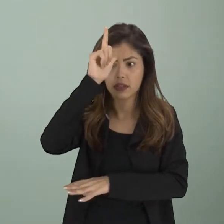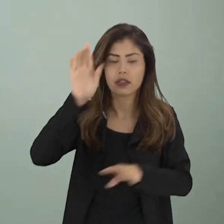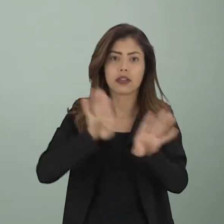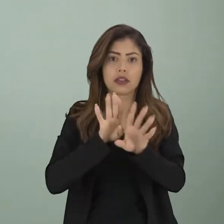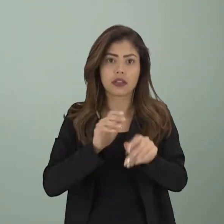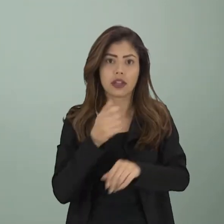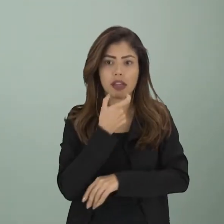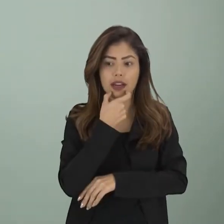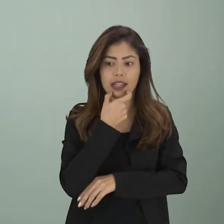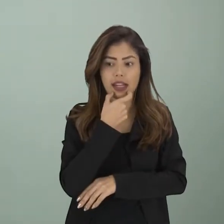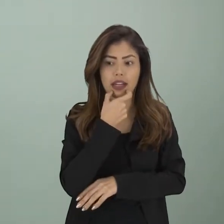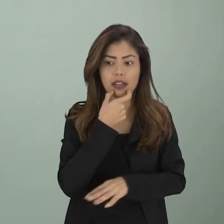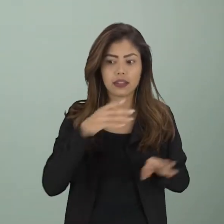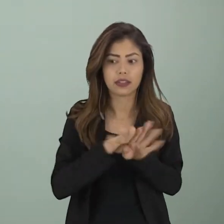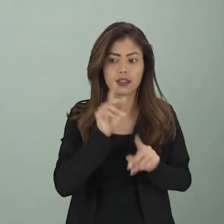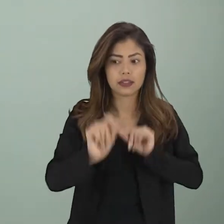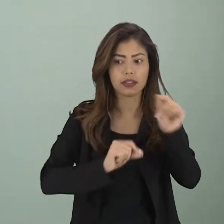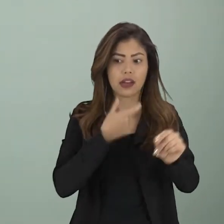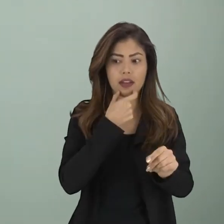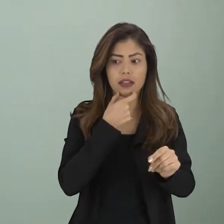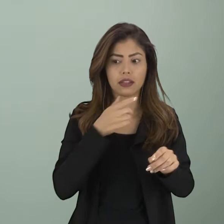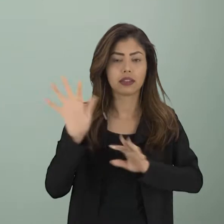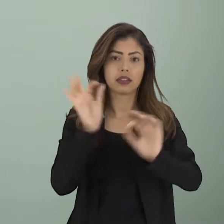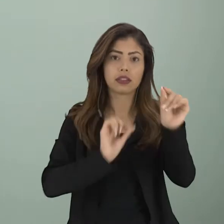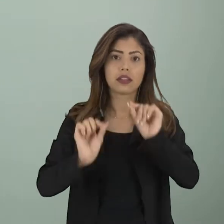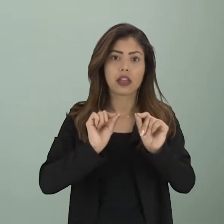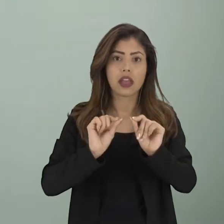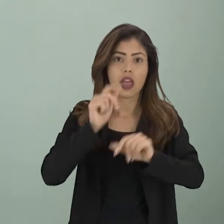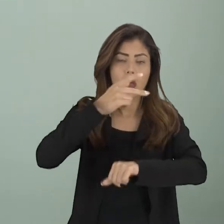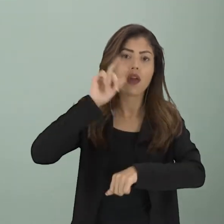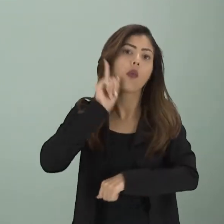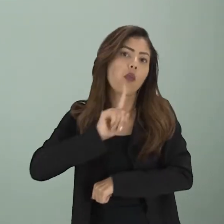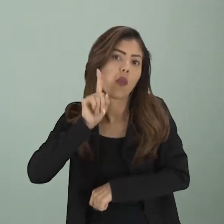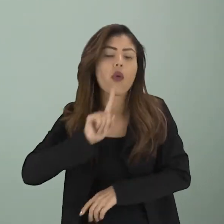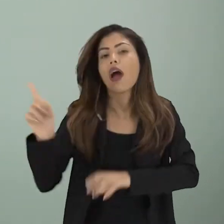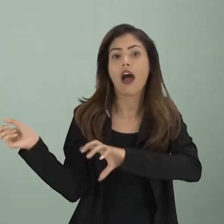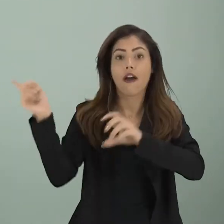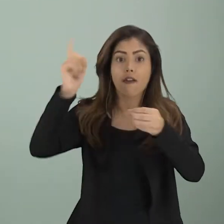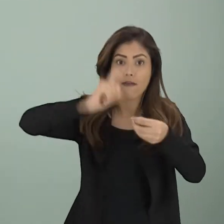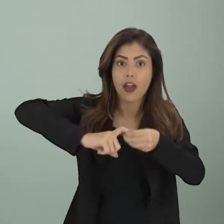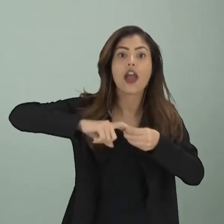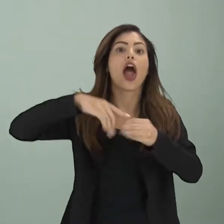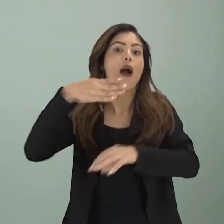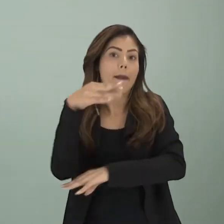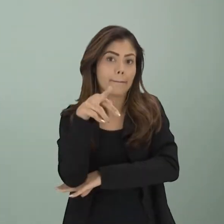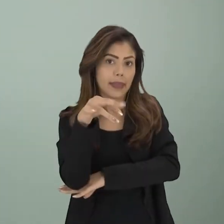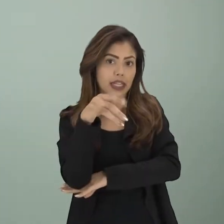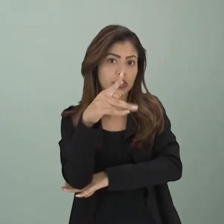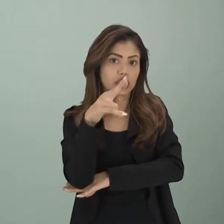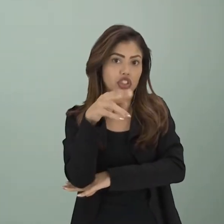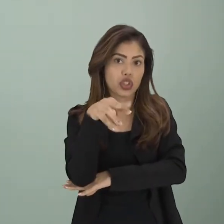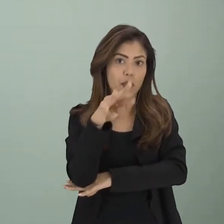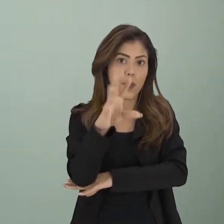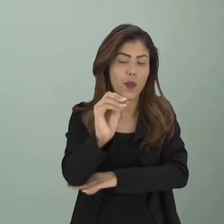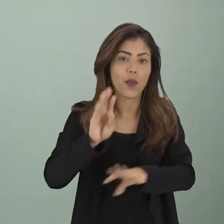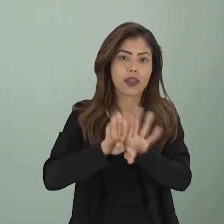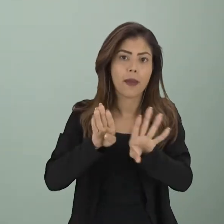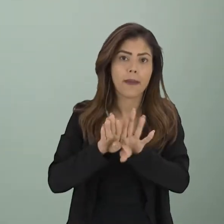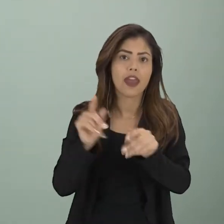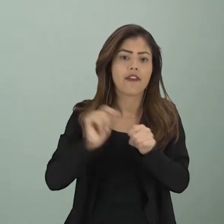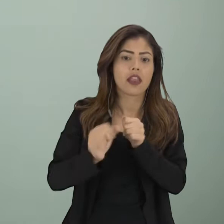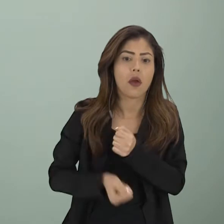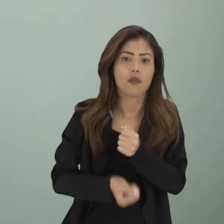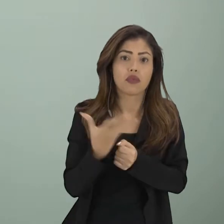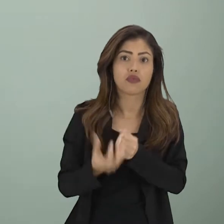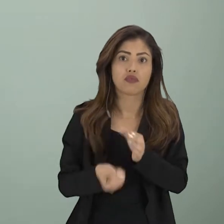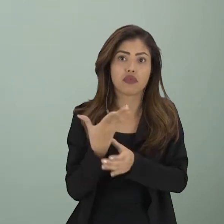estavam assim com a economia devastada, né? Então, os Estados Unidos, eles vêm com empréstimos e vêm também produzindo aí para vender